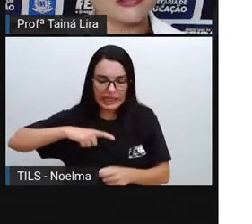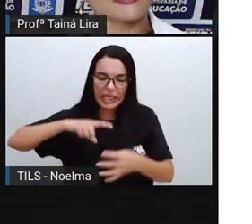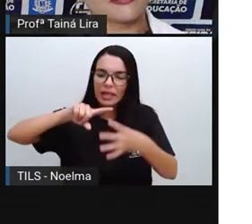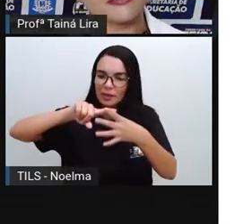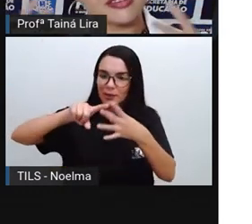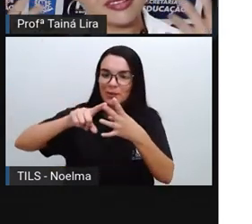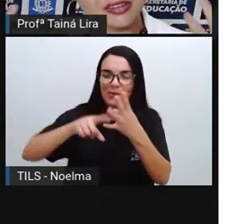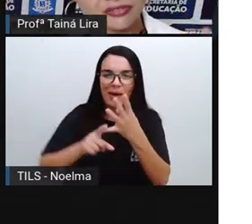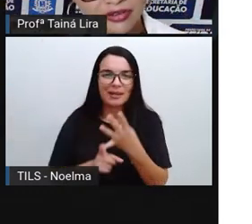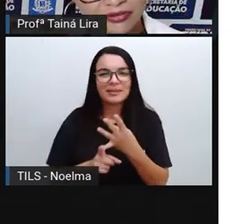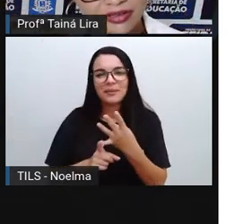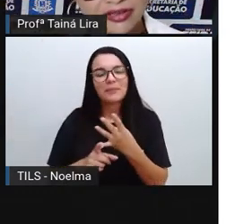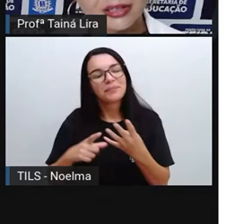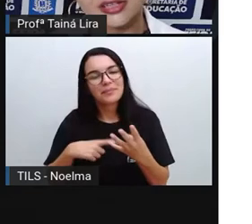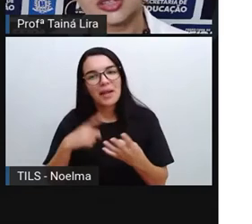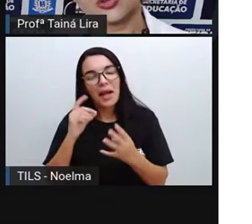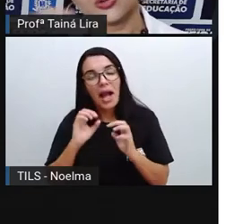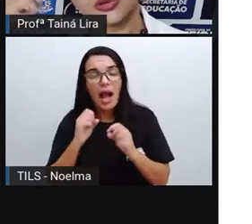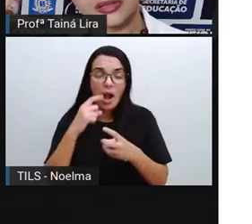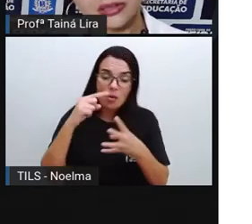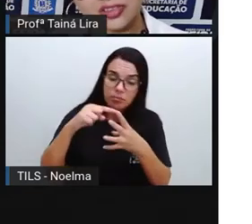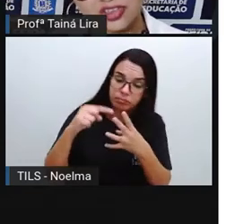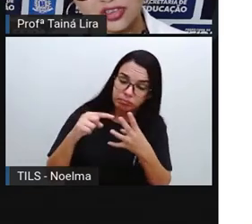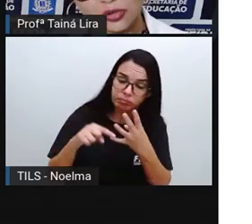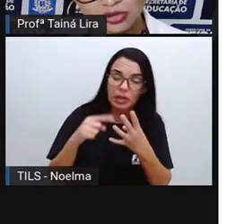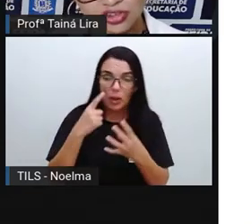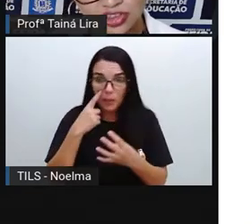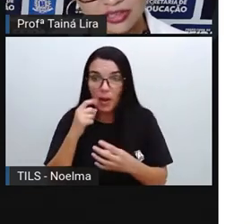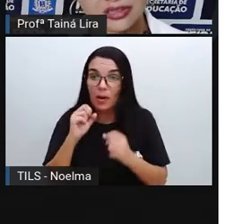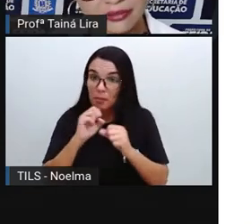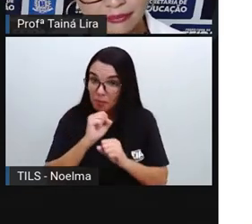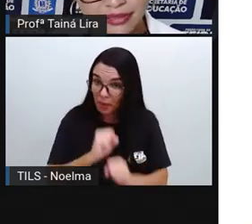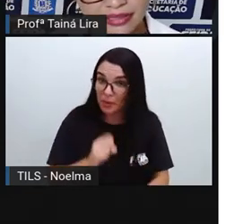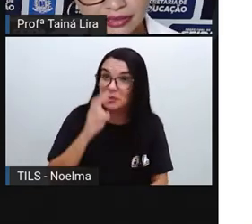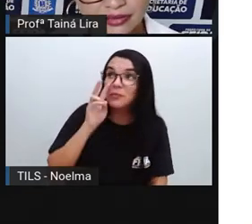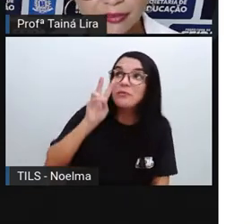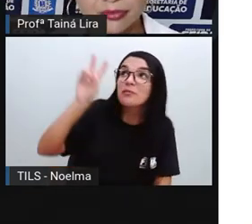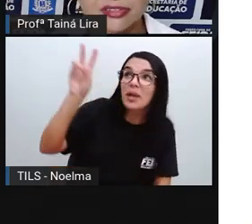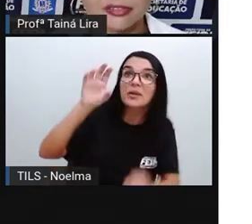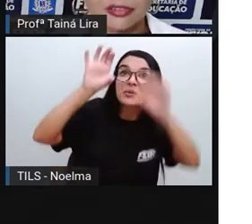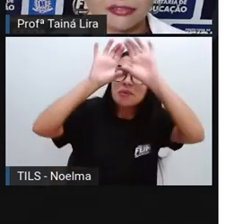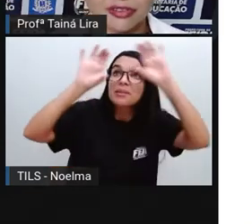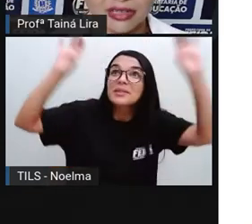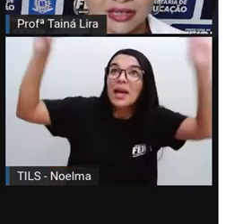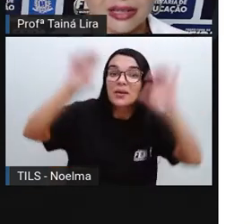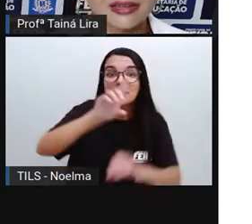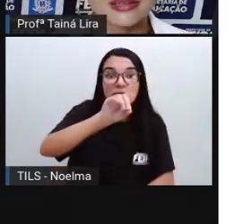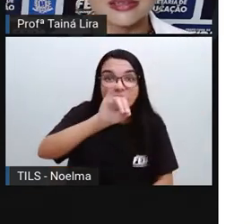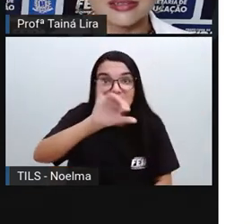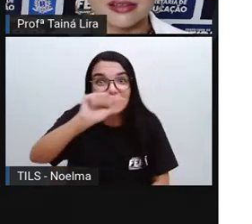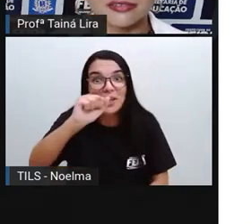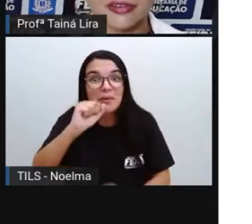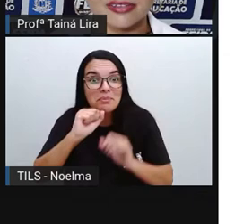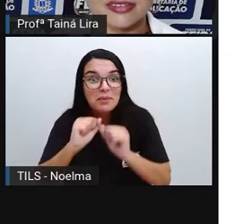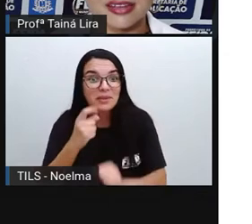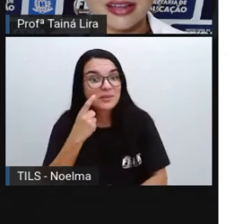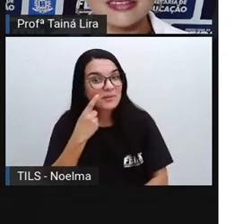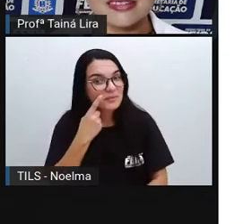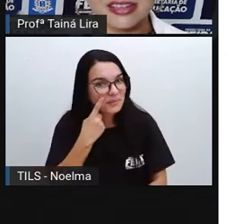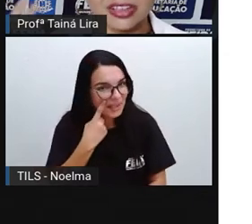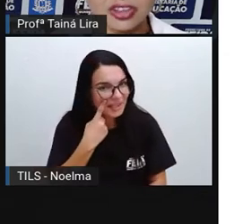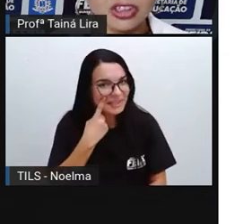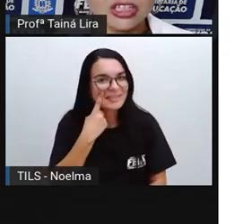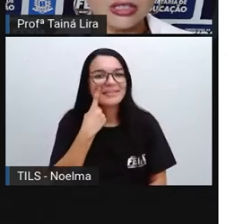ali onde ela fica visível, né? Durante o dia também. Então, é possível vê-la nas fases